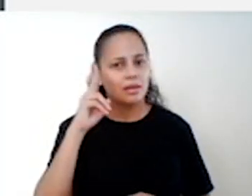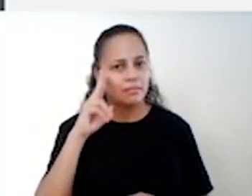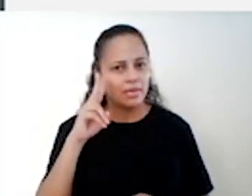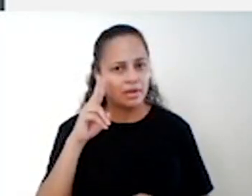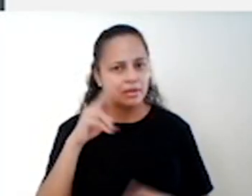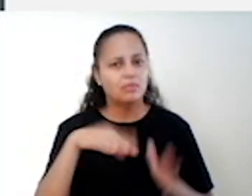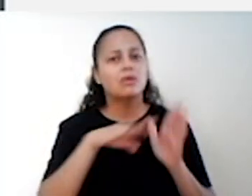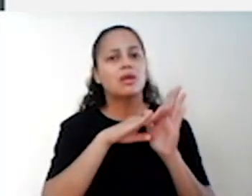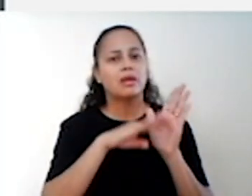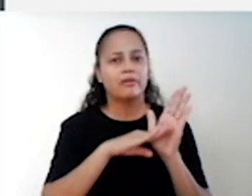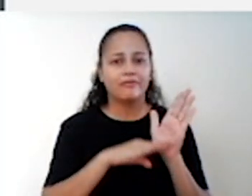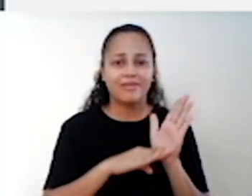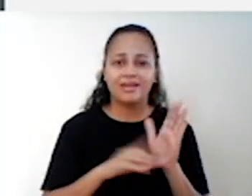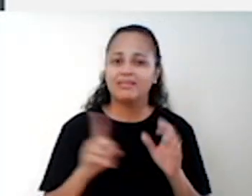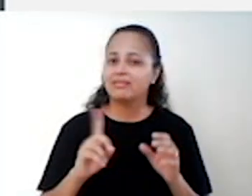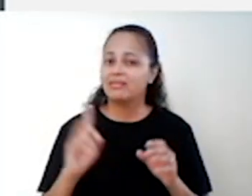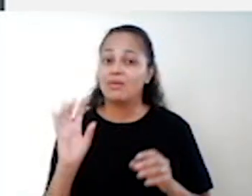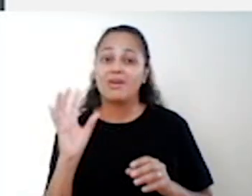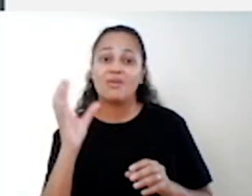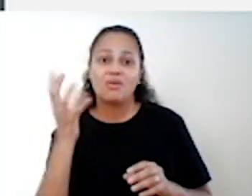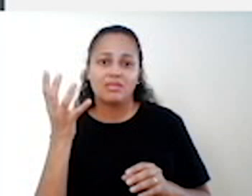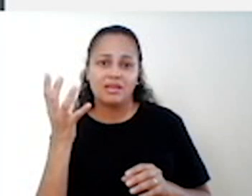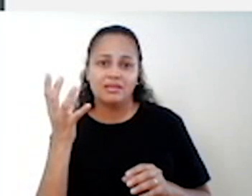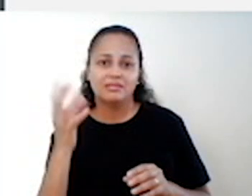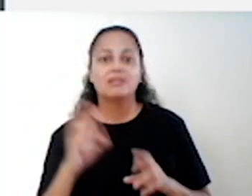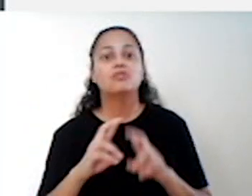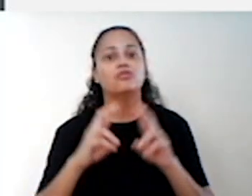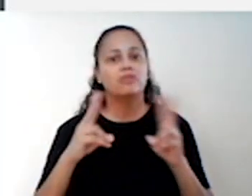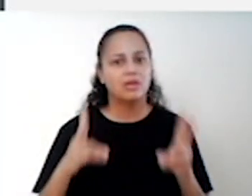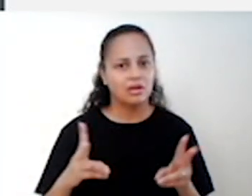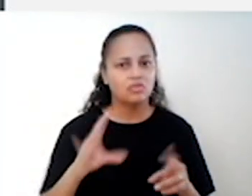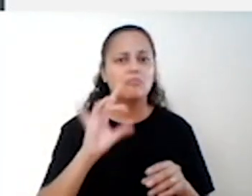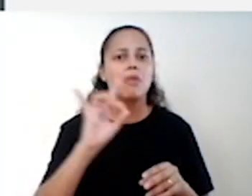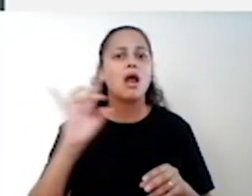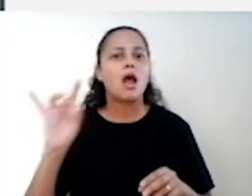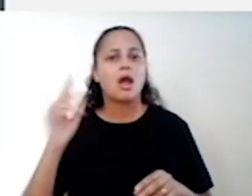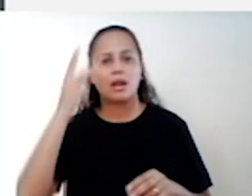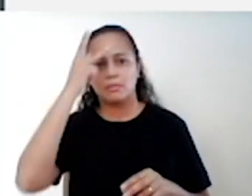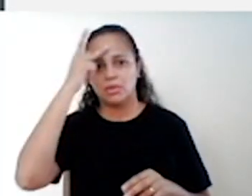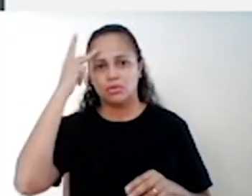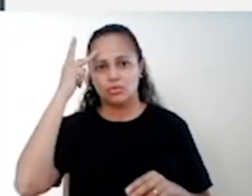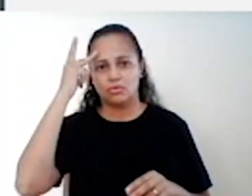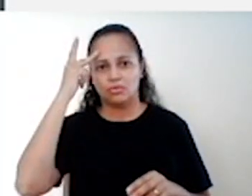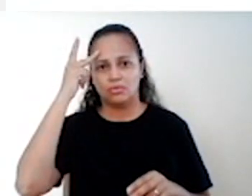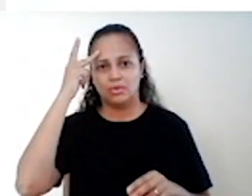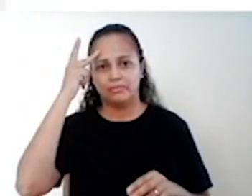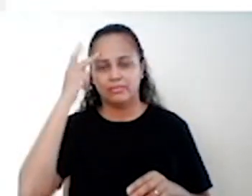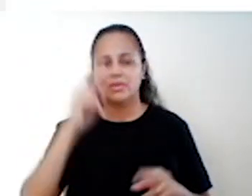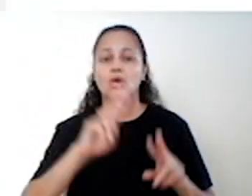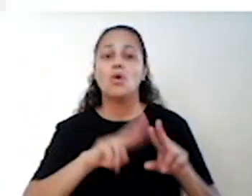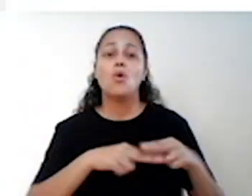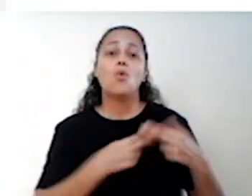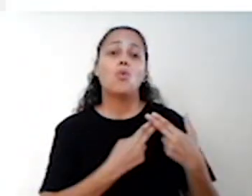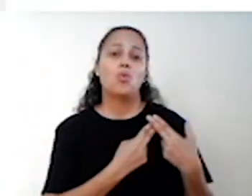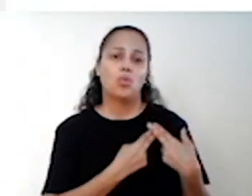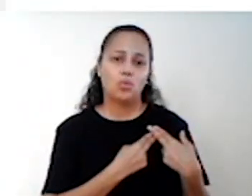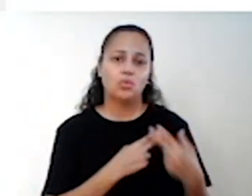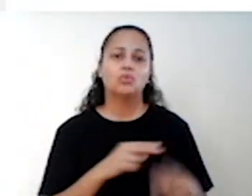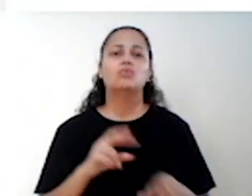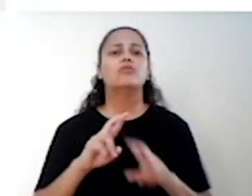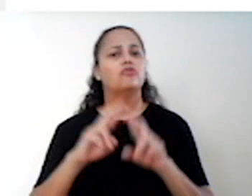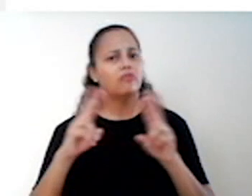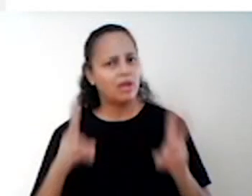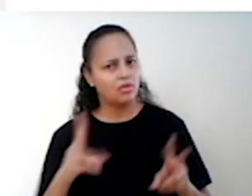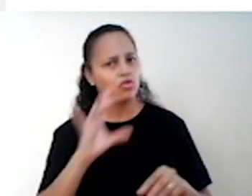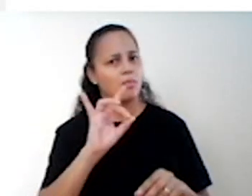Lembrando que essas fases nem sempre acontecem nessa ordem e é diferente para cada um. Sendo assim, o luto é